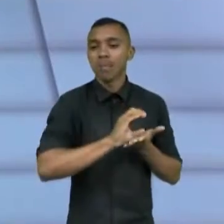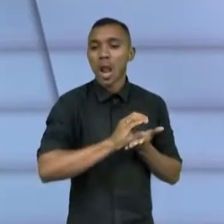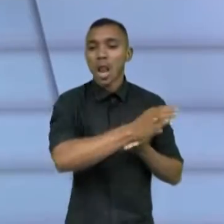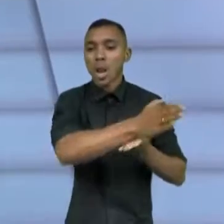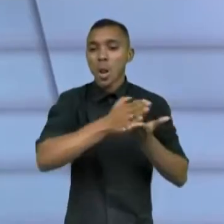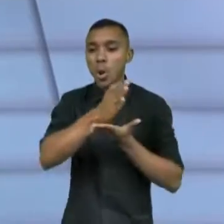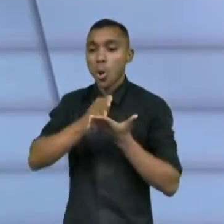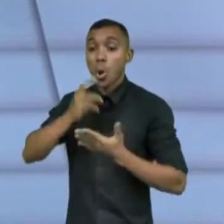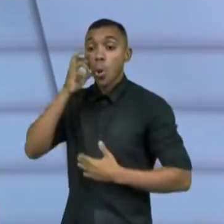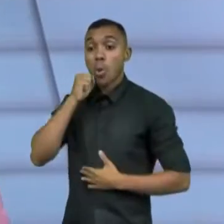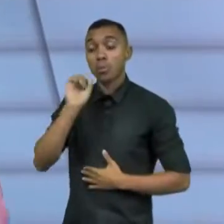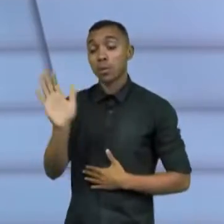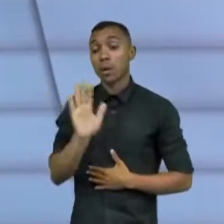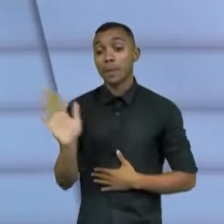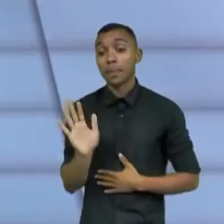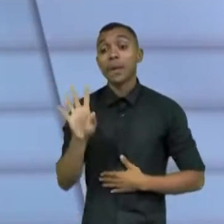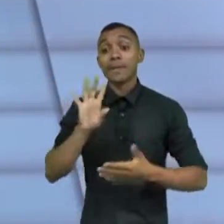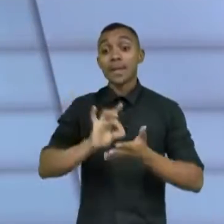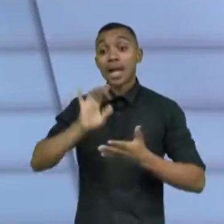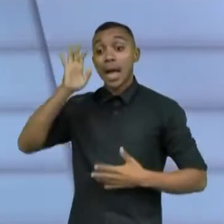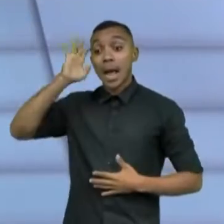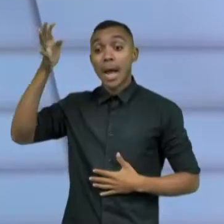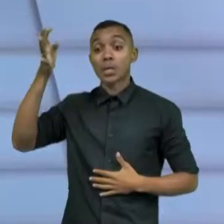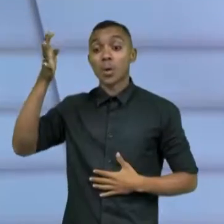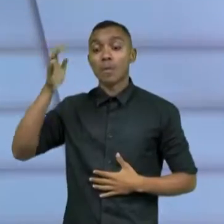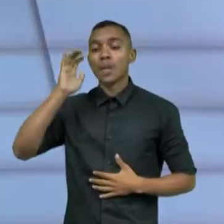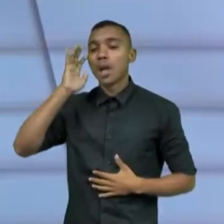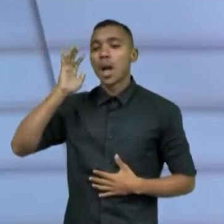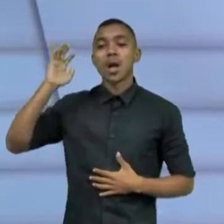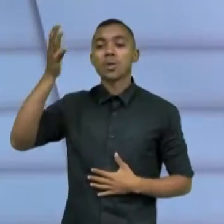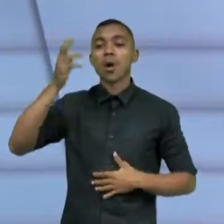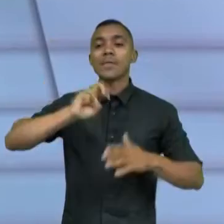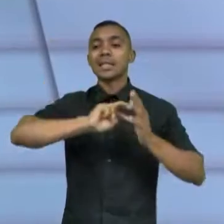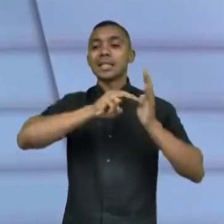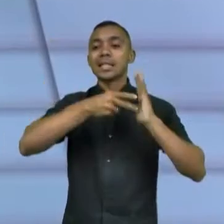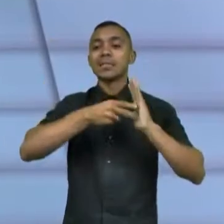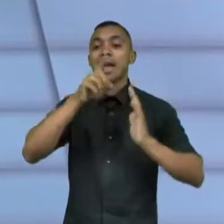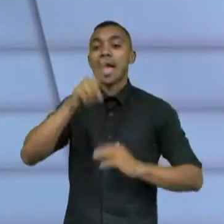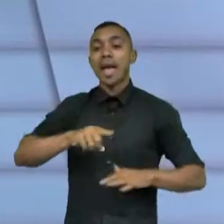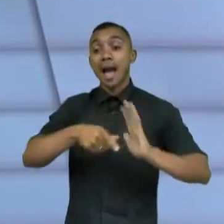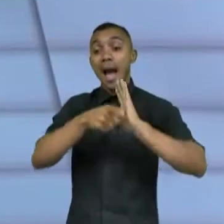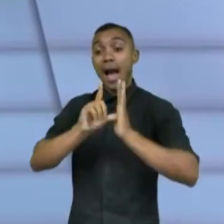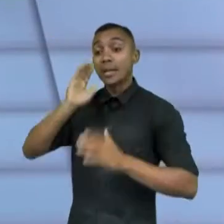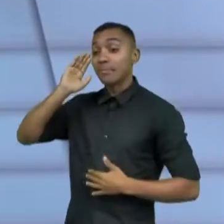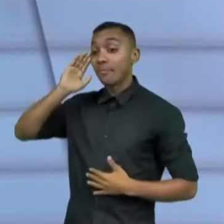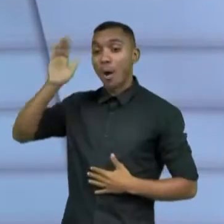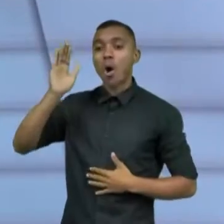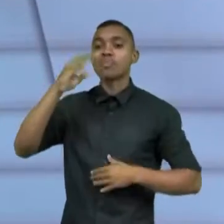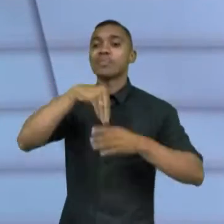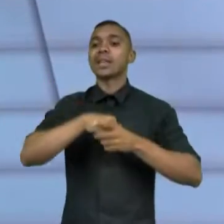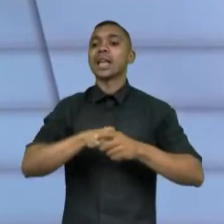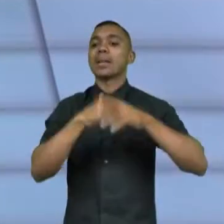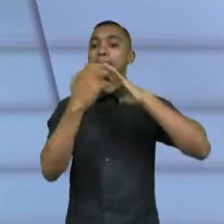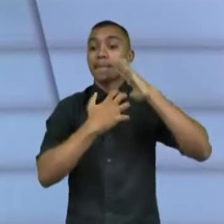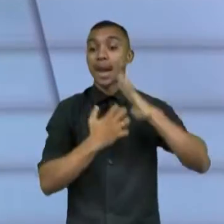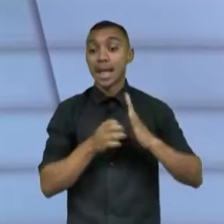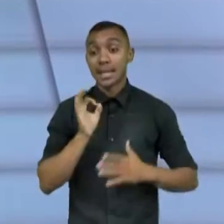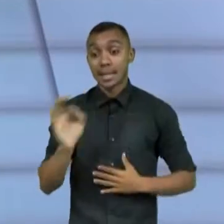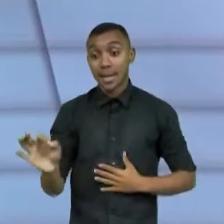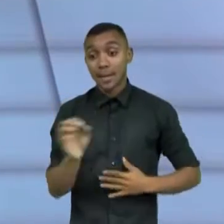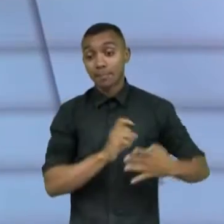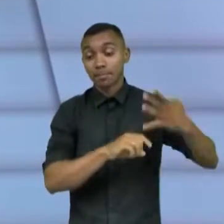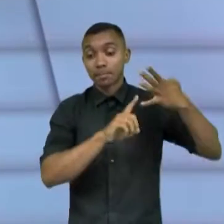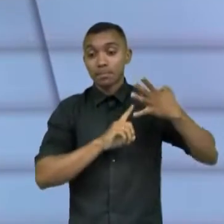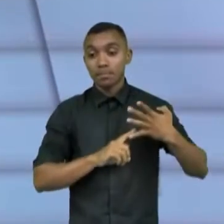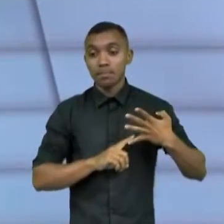da empresa. Não, essa solução, ela é parte central do negócio, da operação do negócio. E, por fim,